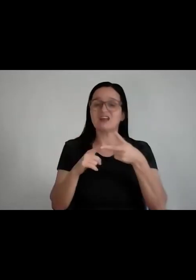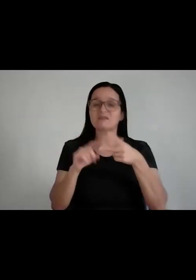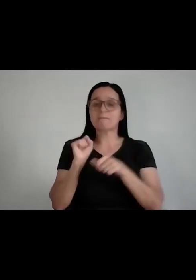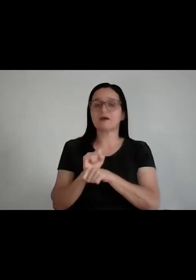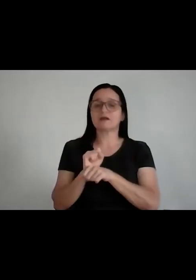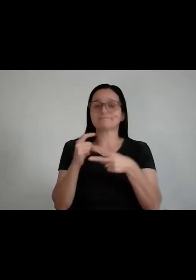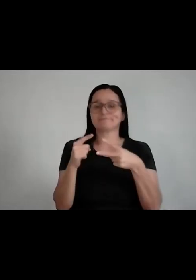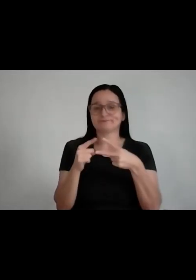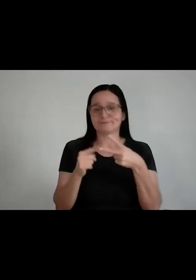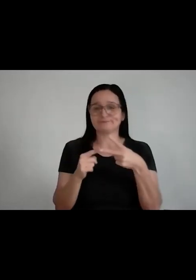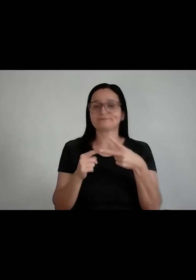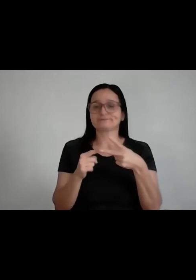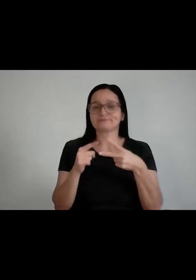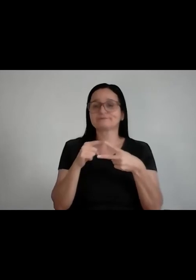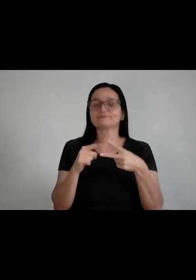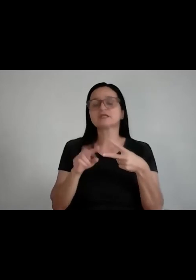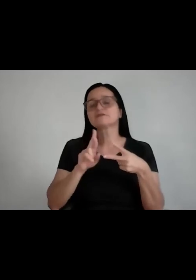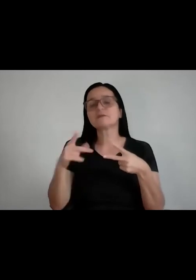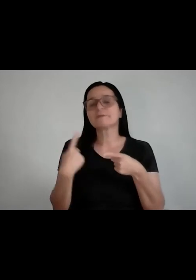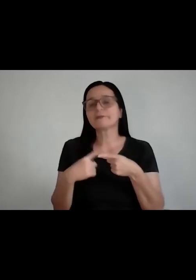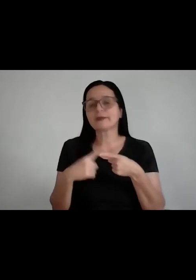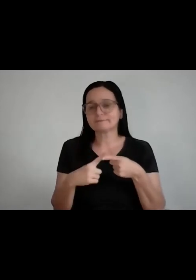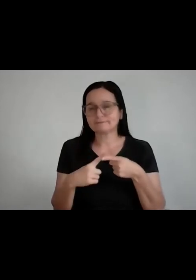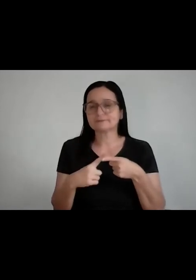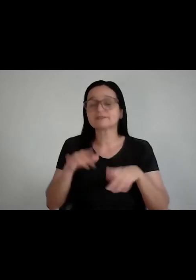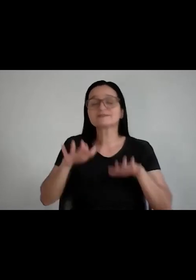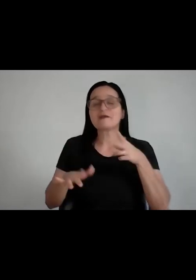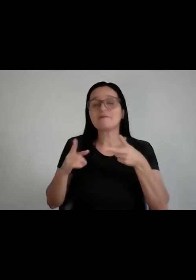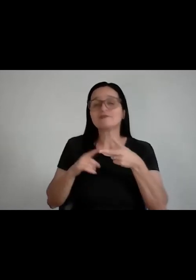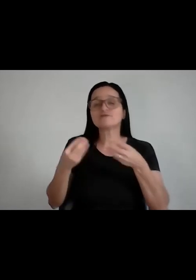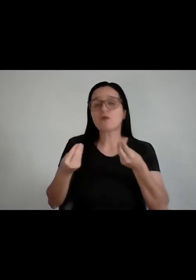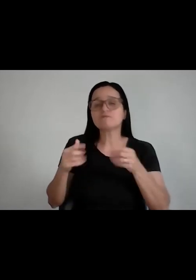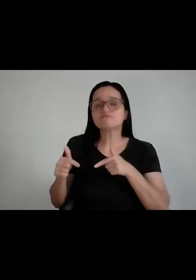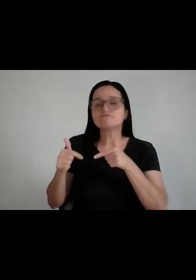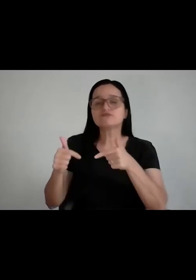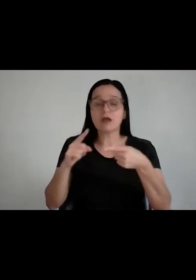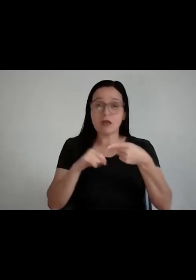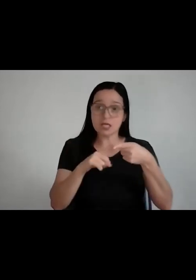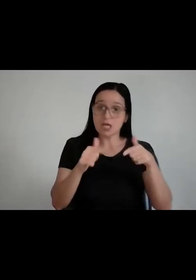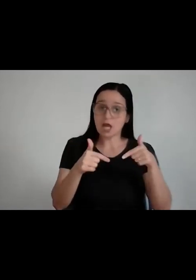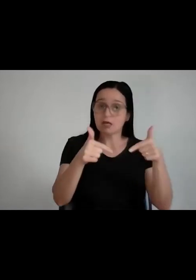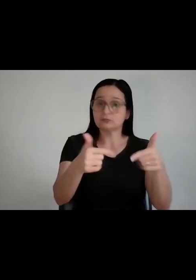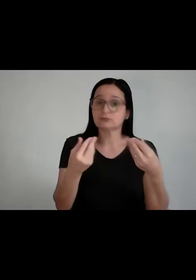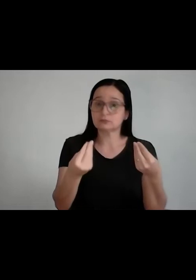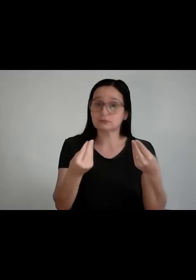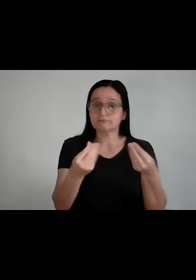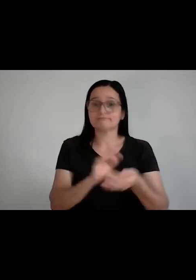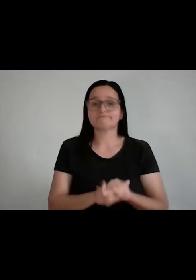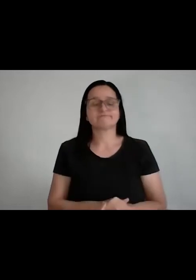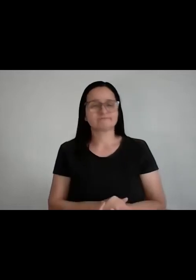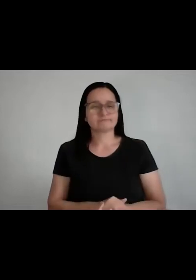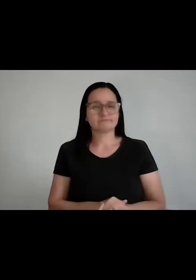Invariavelmente, vai ter a ver como esse outro, as atitudes que esse outro, bem-sucedido, conseguiu. E essa atitude,